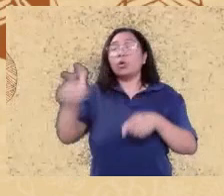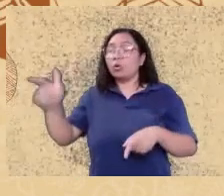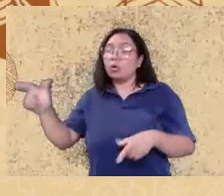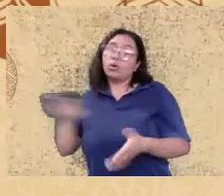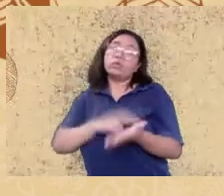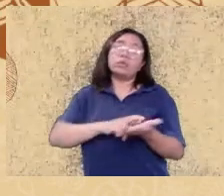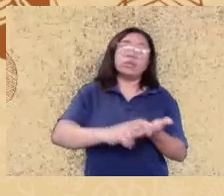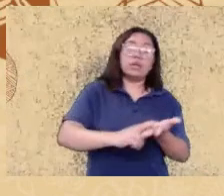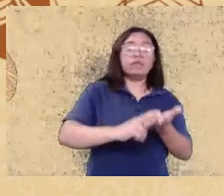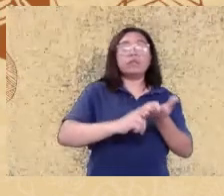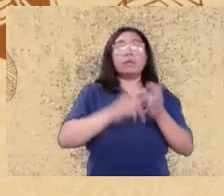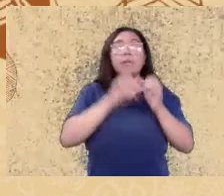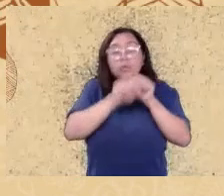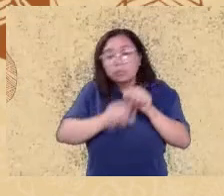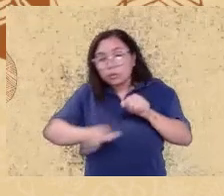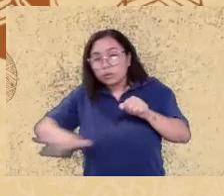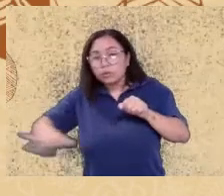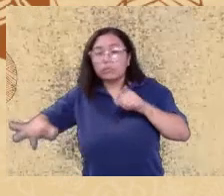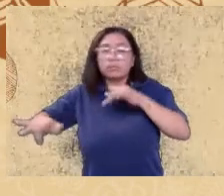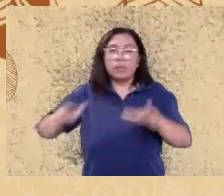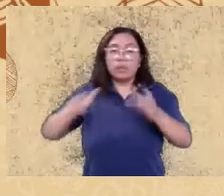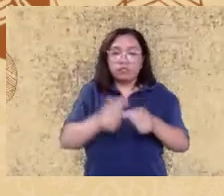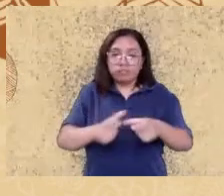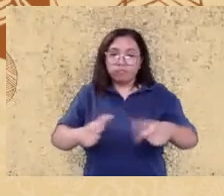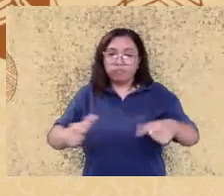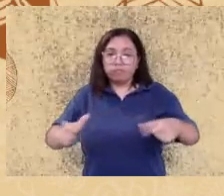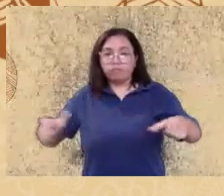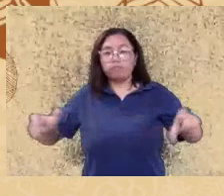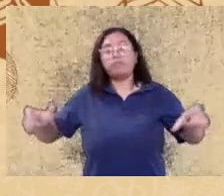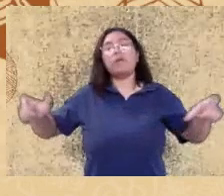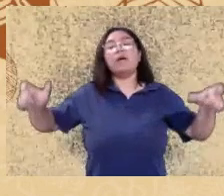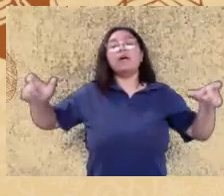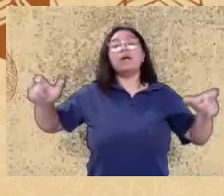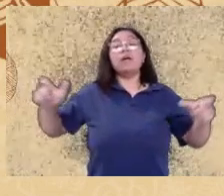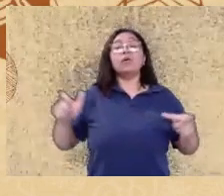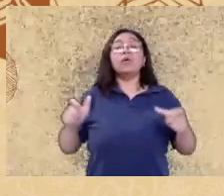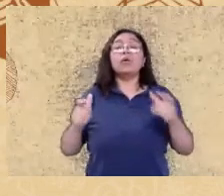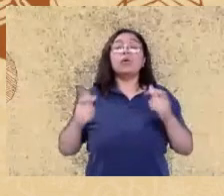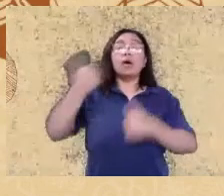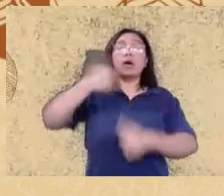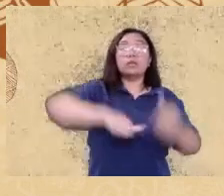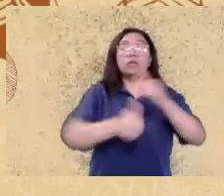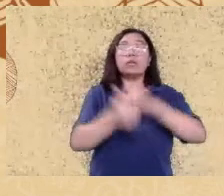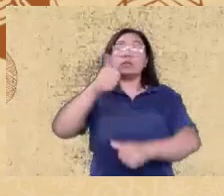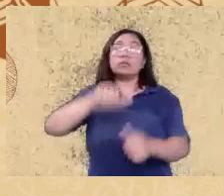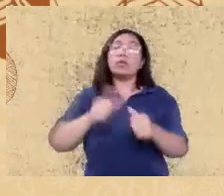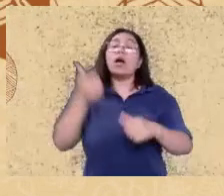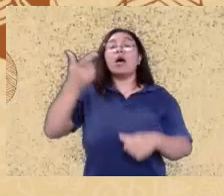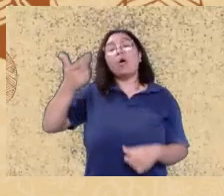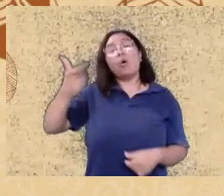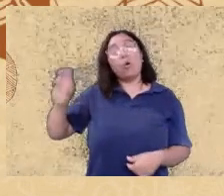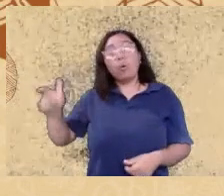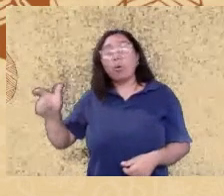ampliar o escopo de análise dessas questões considerando também outras seções desses estudos para que a gente possa oferecer